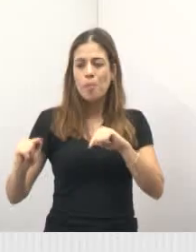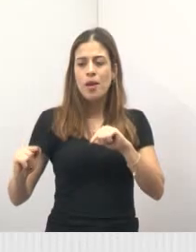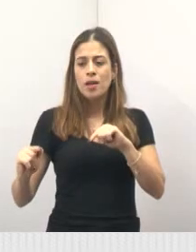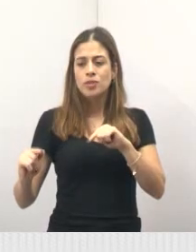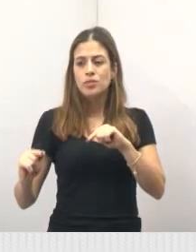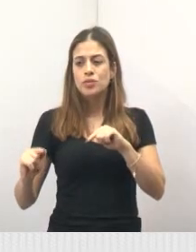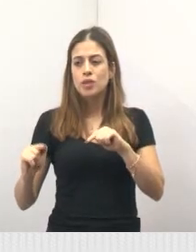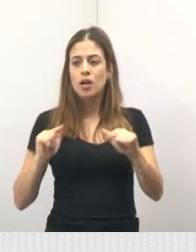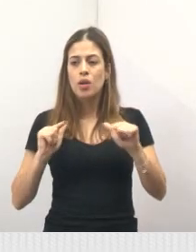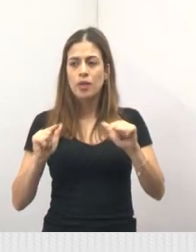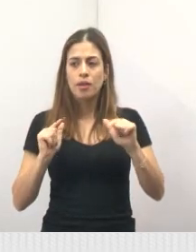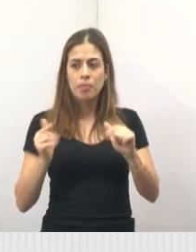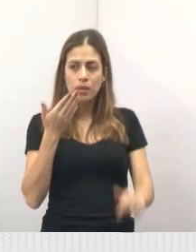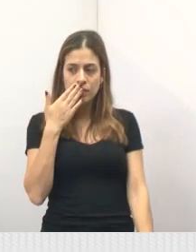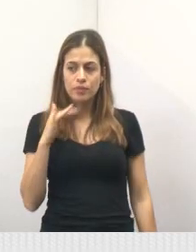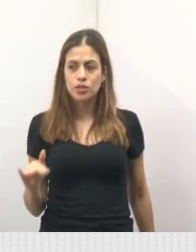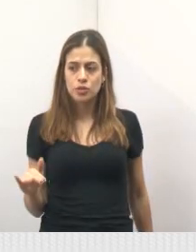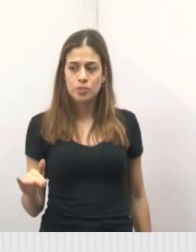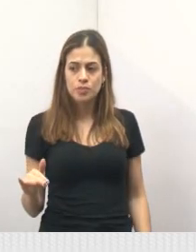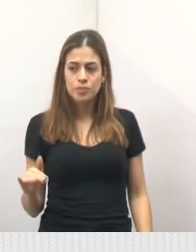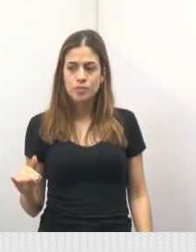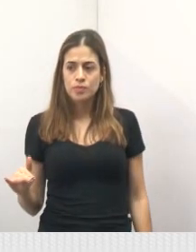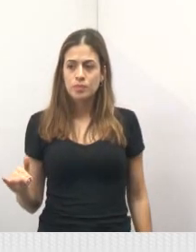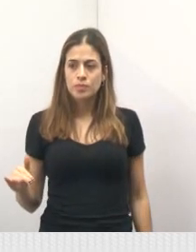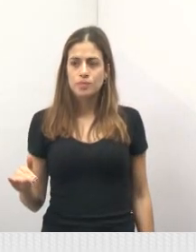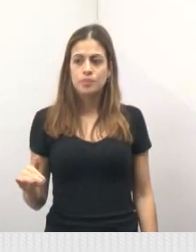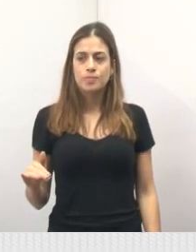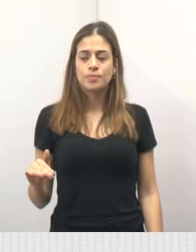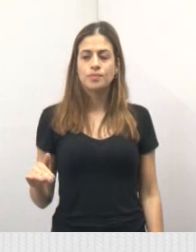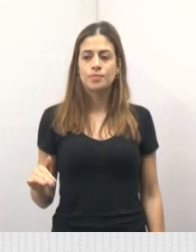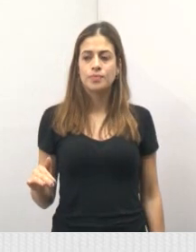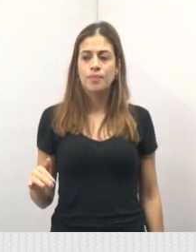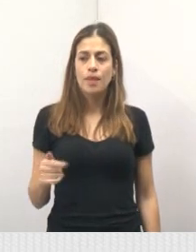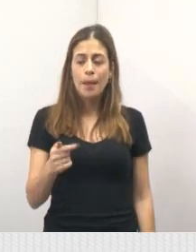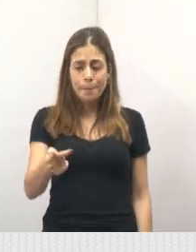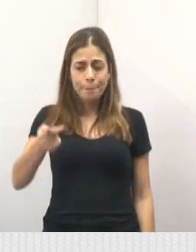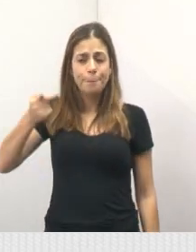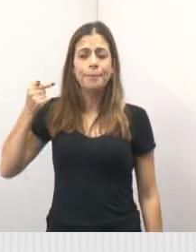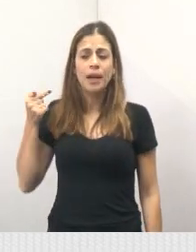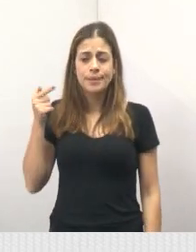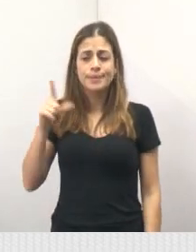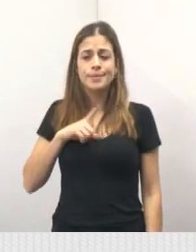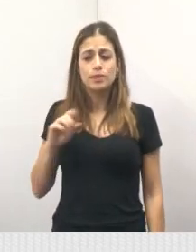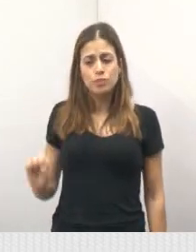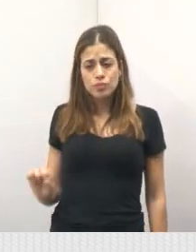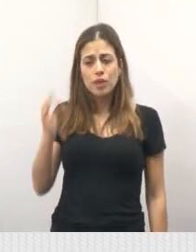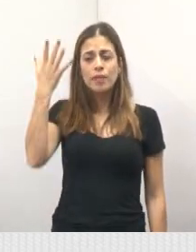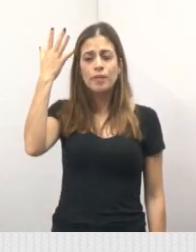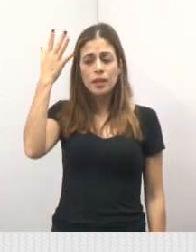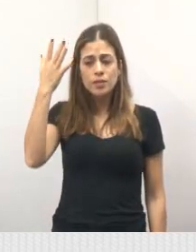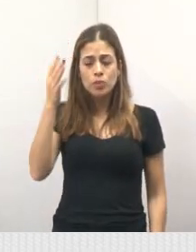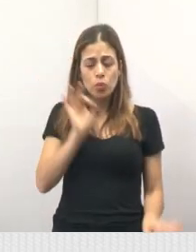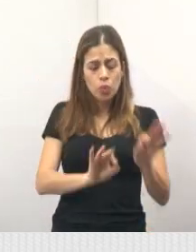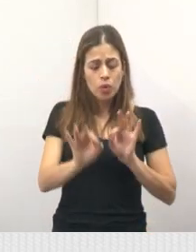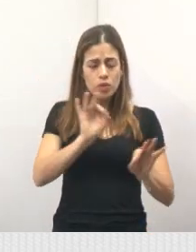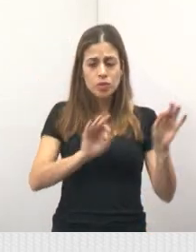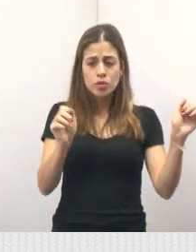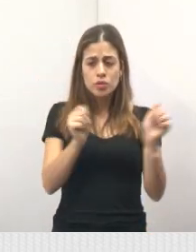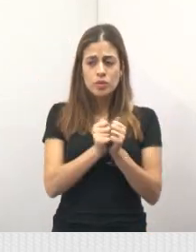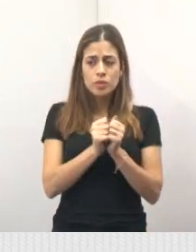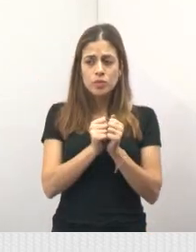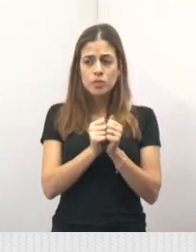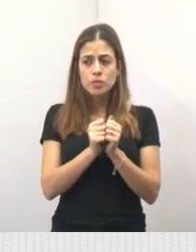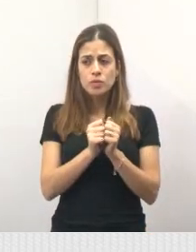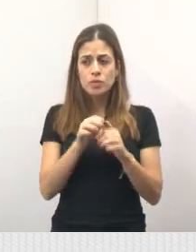ao trabalho infantil. E tivemos aqui, semana passada, um evento, a qual organizei juntamente com